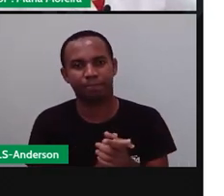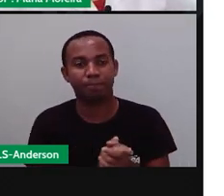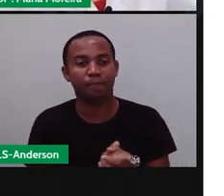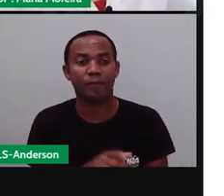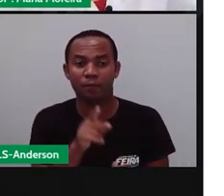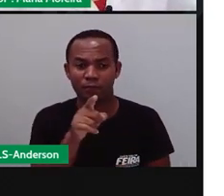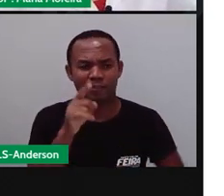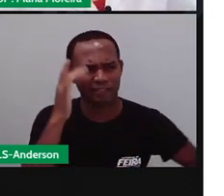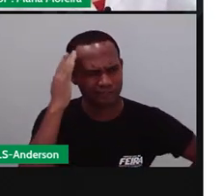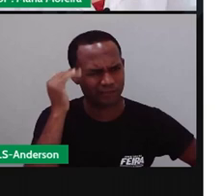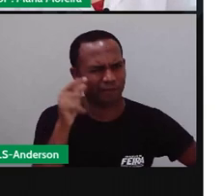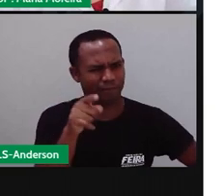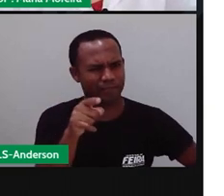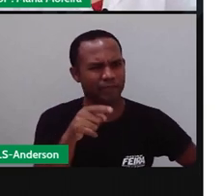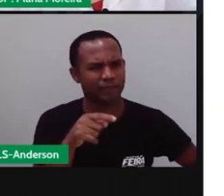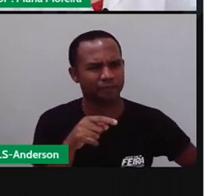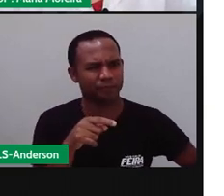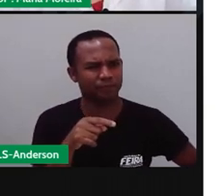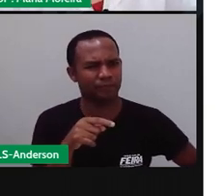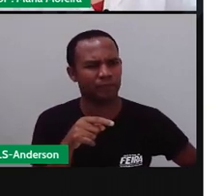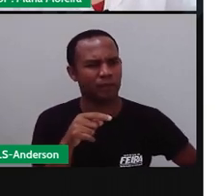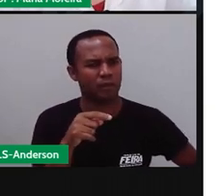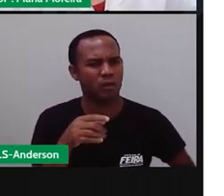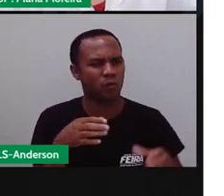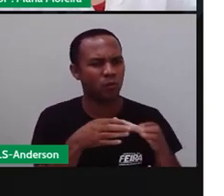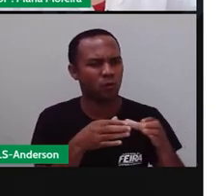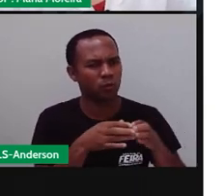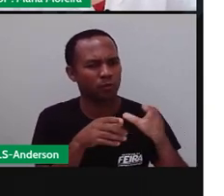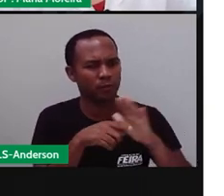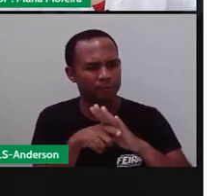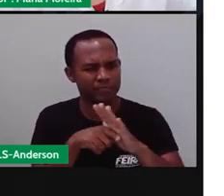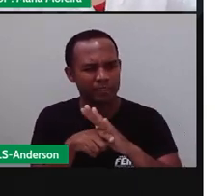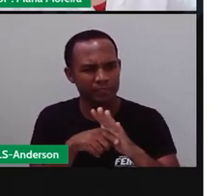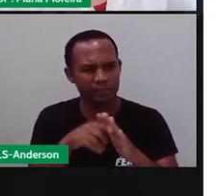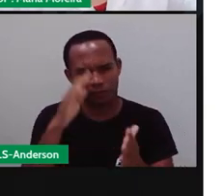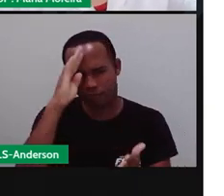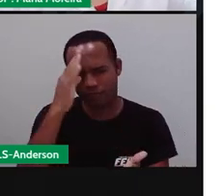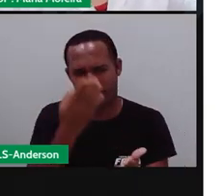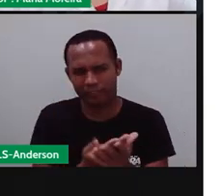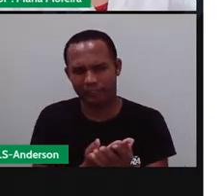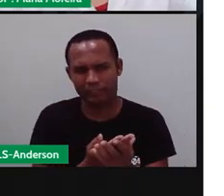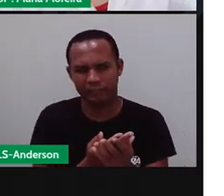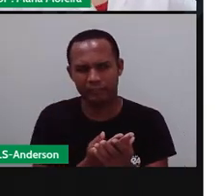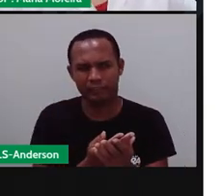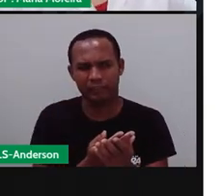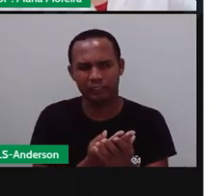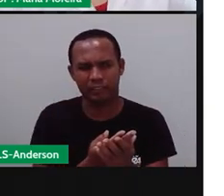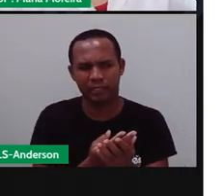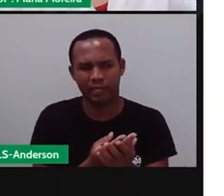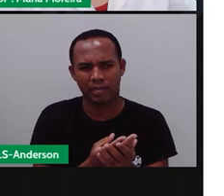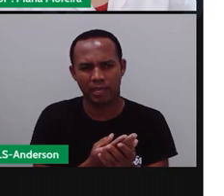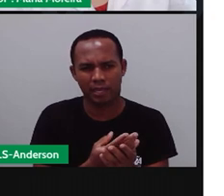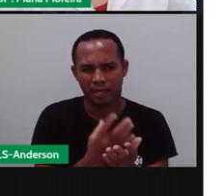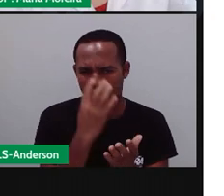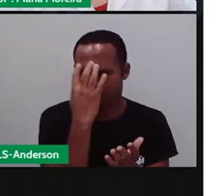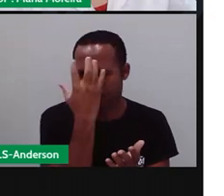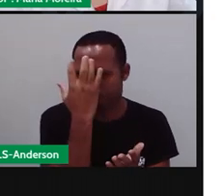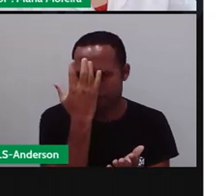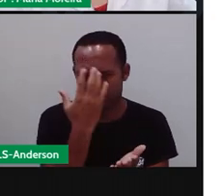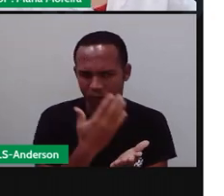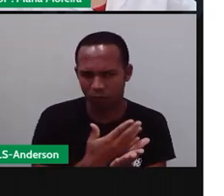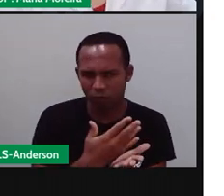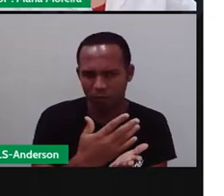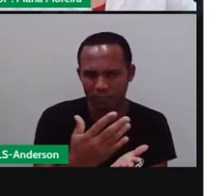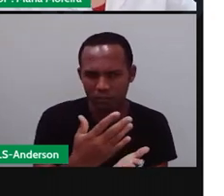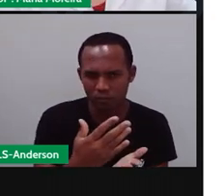Você sabia que alguns pesquisadores acreditam que o carnaval surgiu a partir das festas